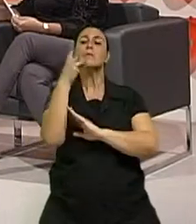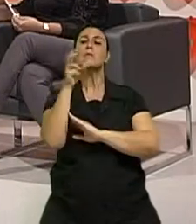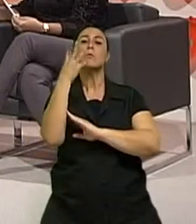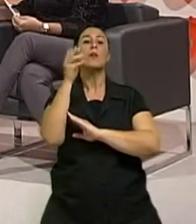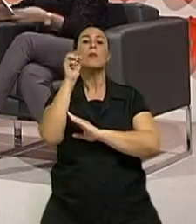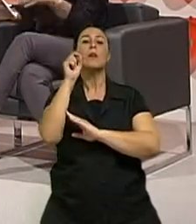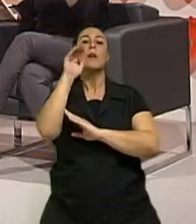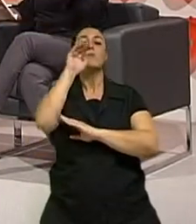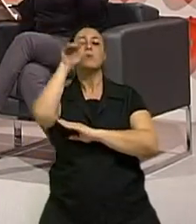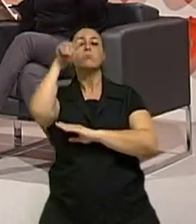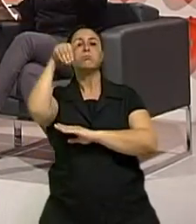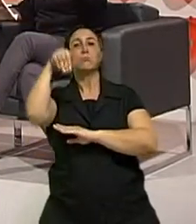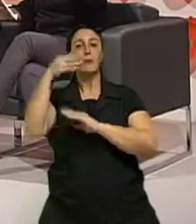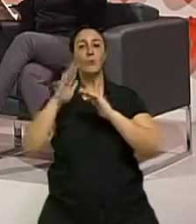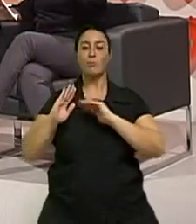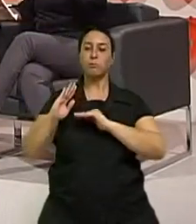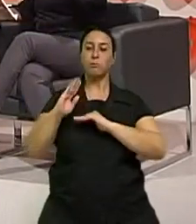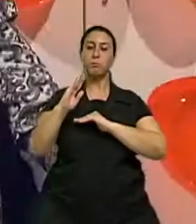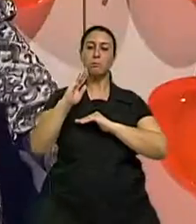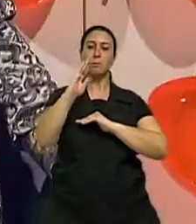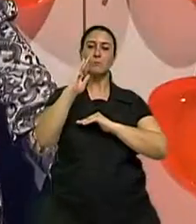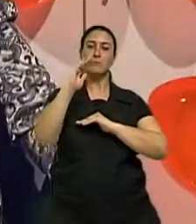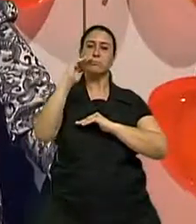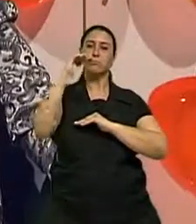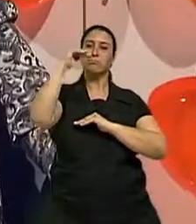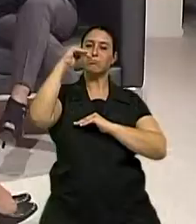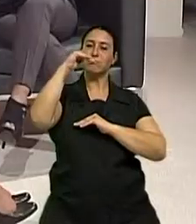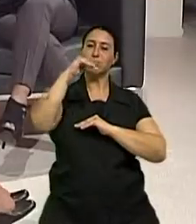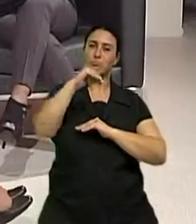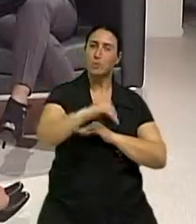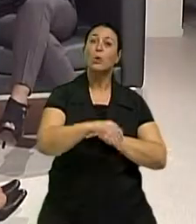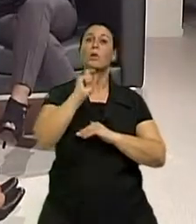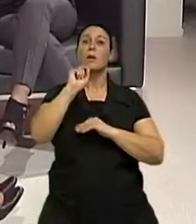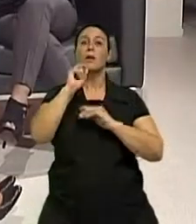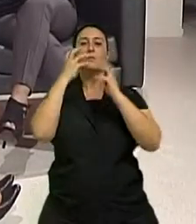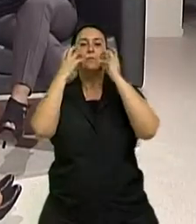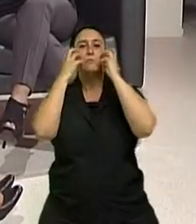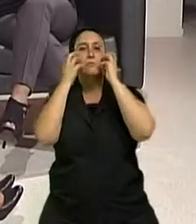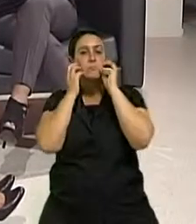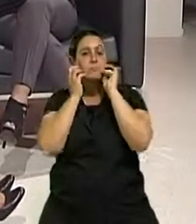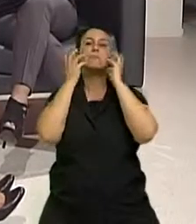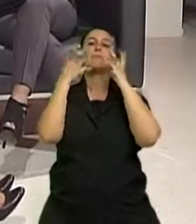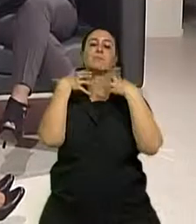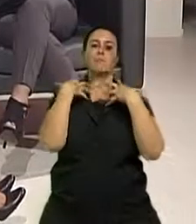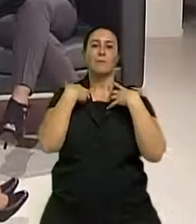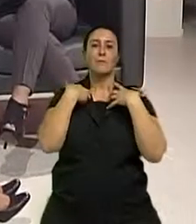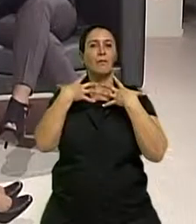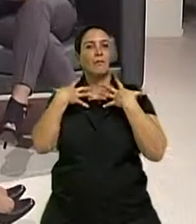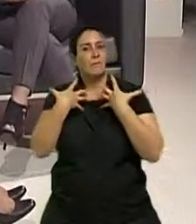o envelhecimento em si. Só que a descida dessa lomba, a rapidez vai depender do meu gerenciamento. Claro.